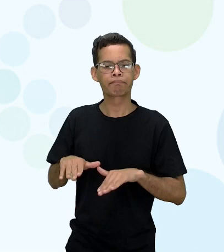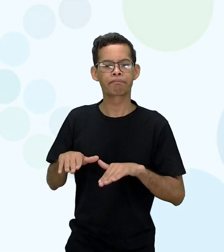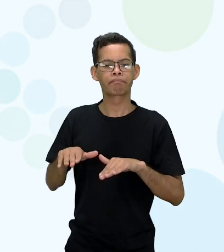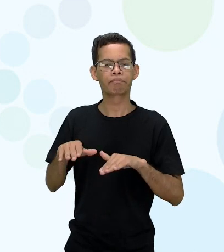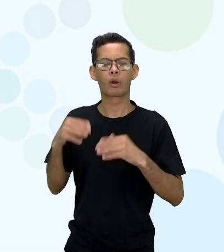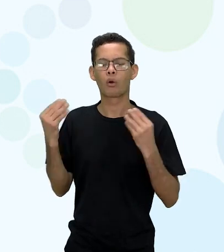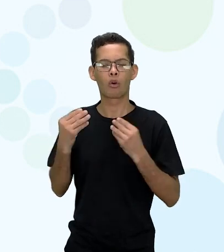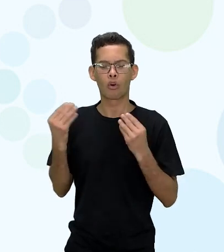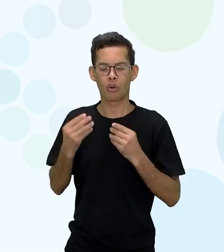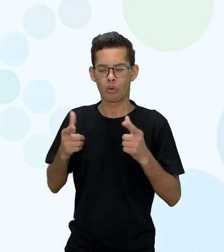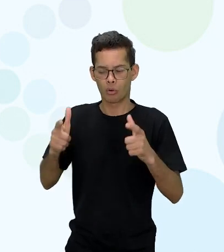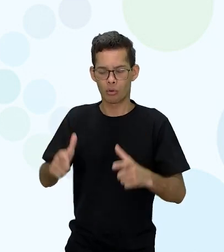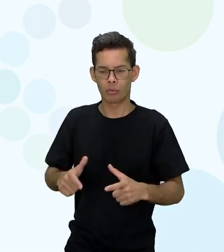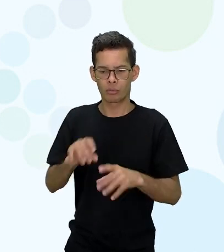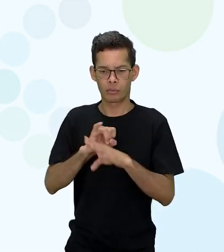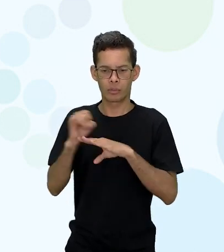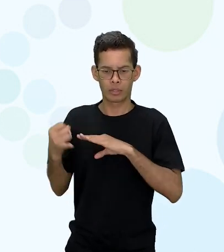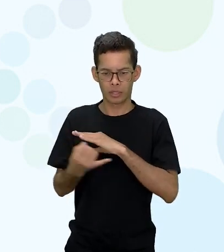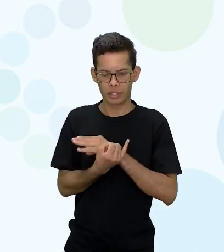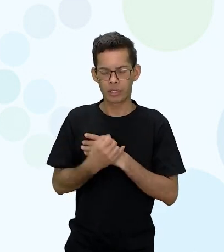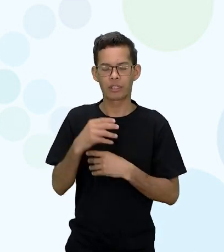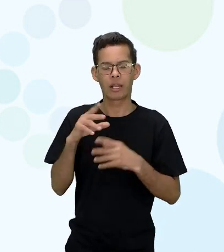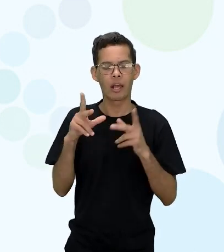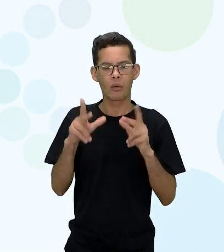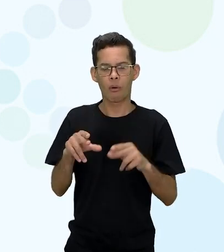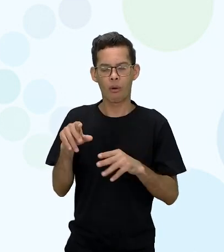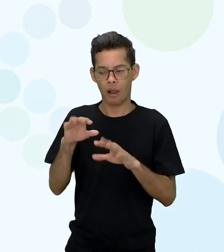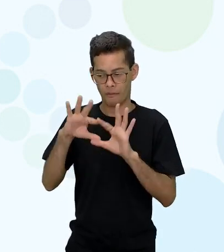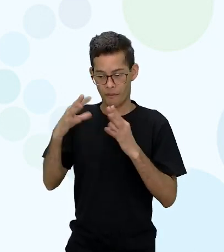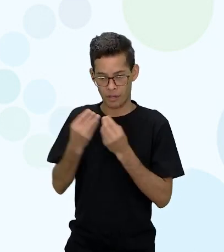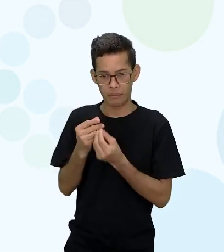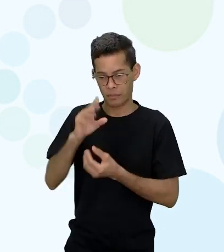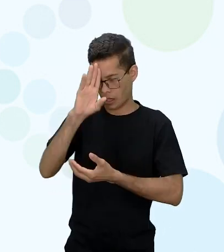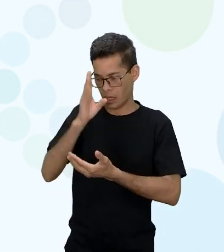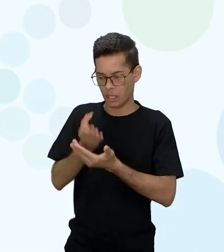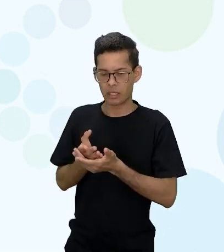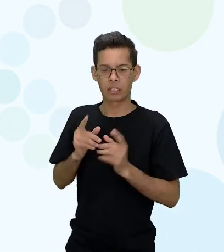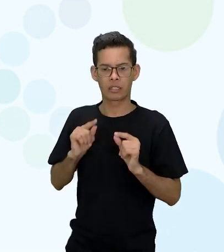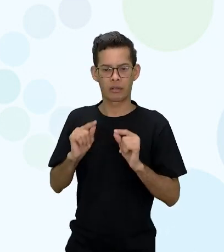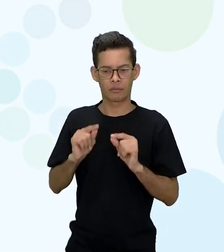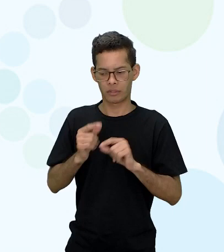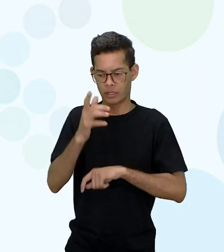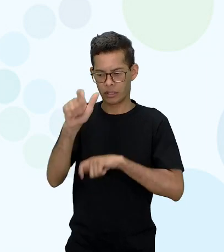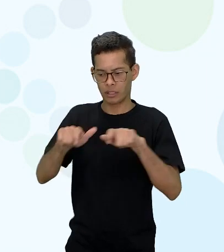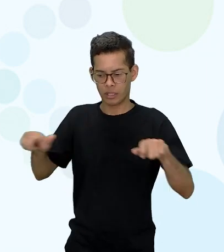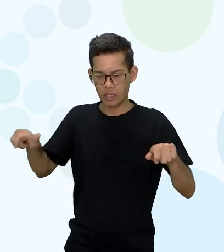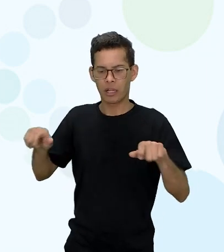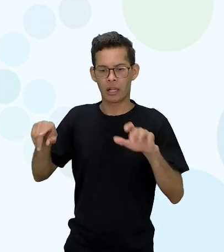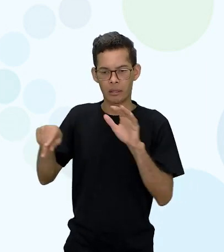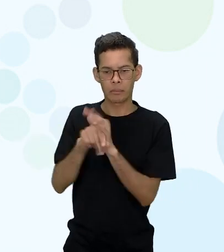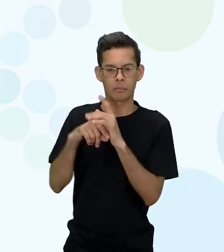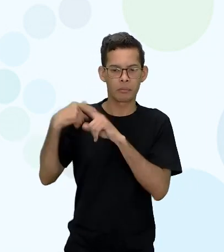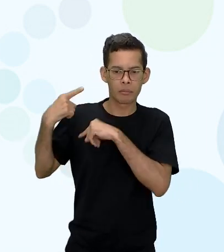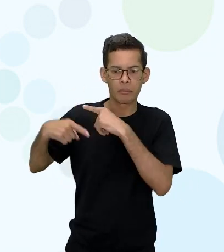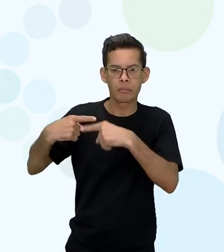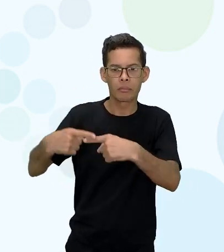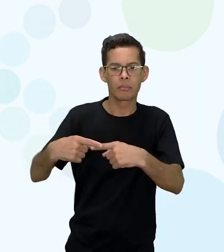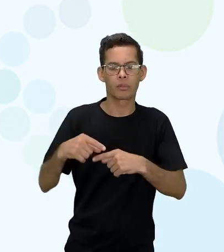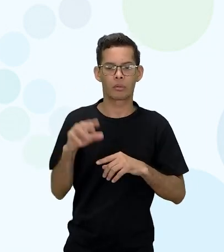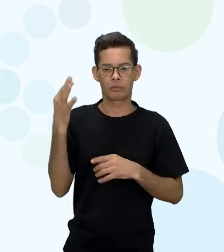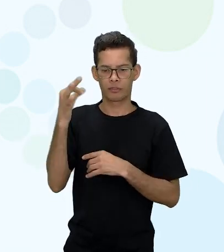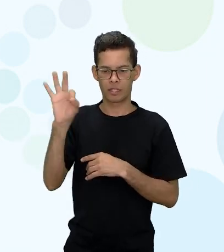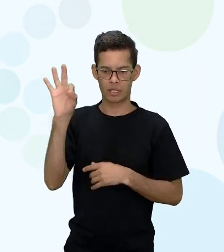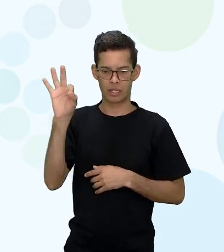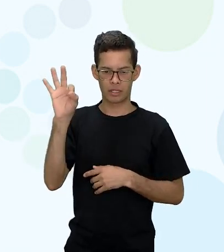sua ilha caribenha, numa família que acreditava que seus membros eram cidadãos franceses, com plenos direitos.